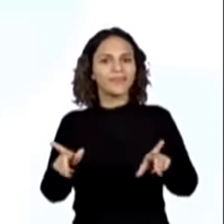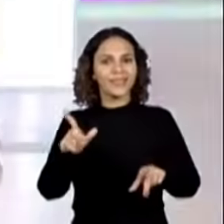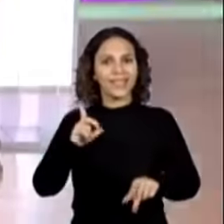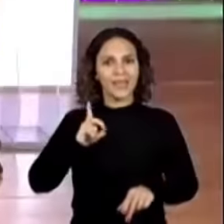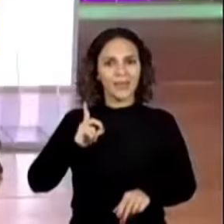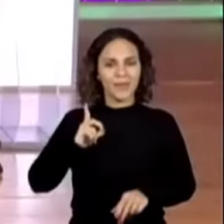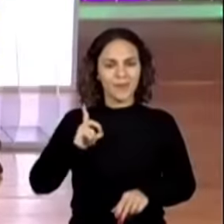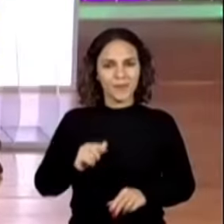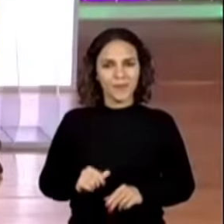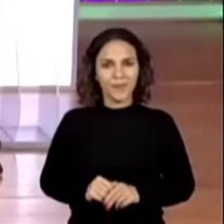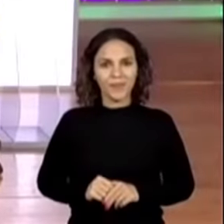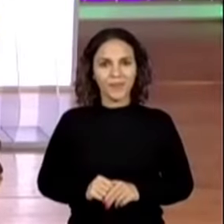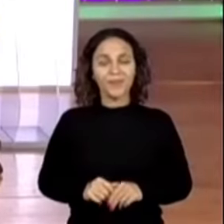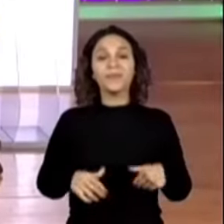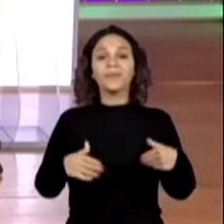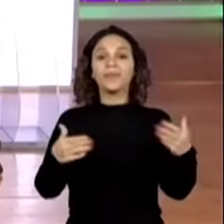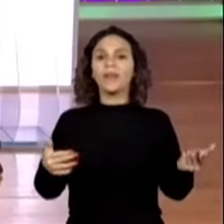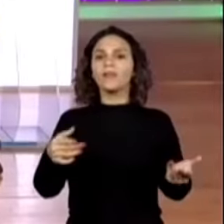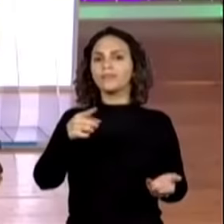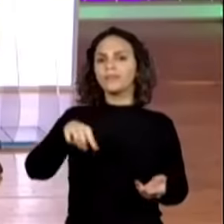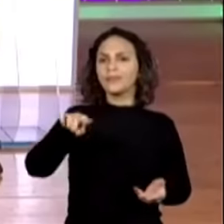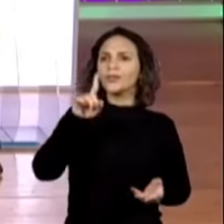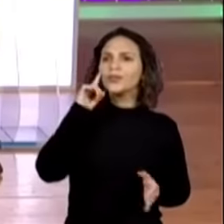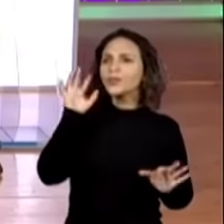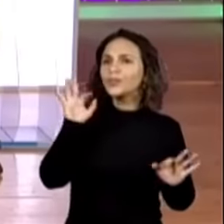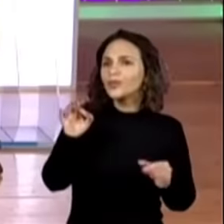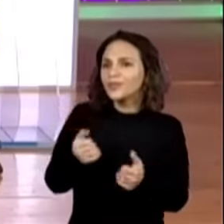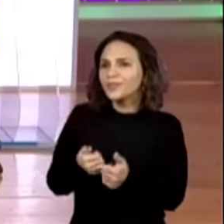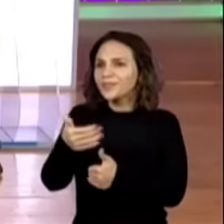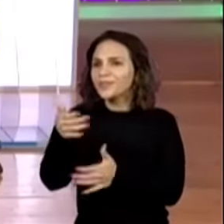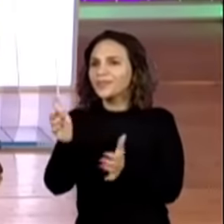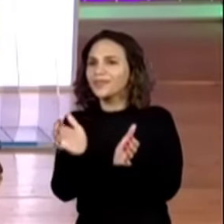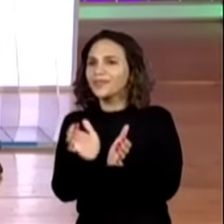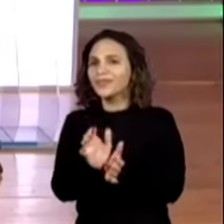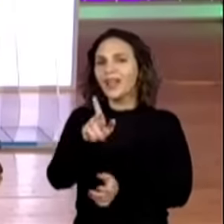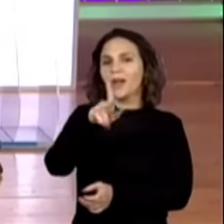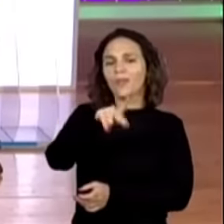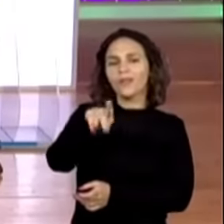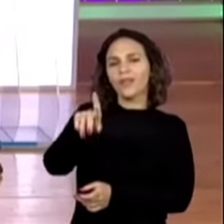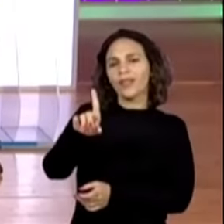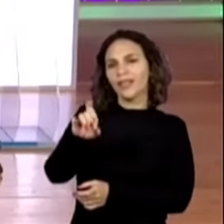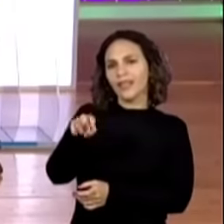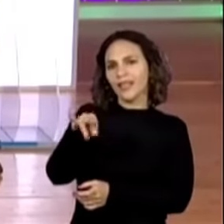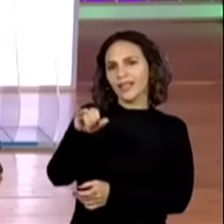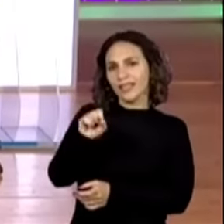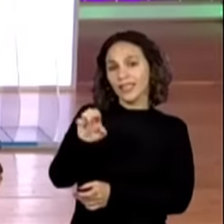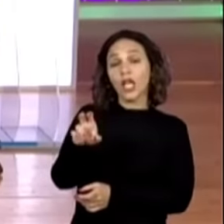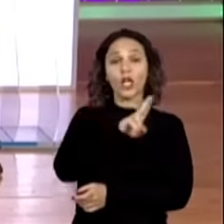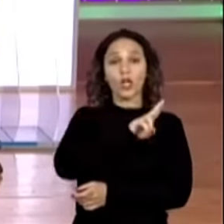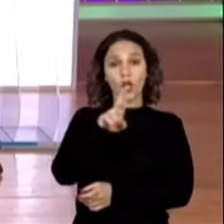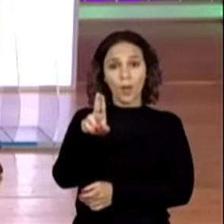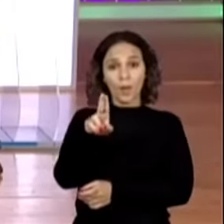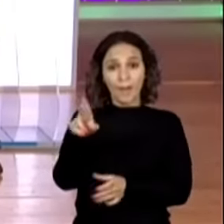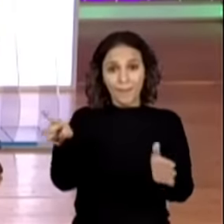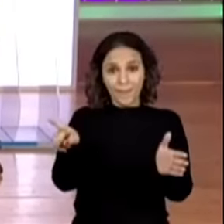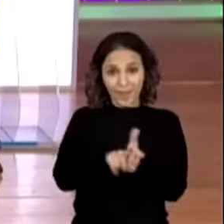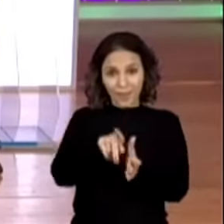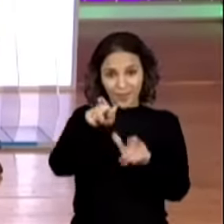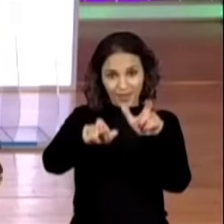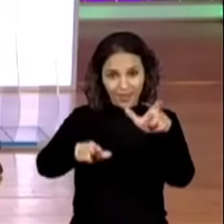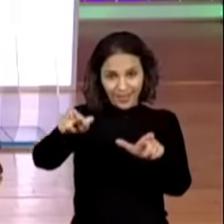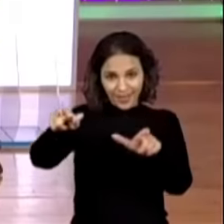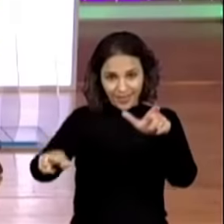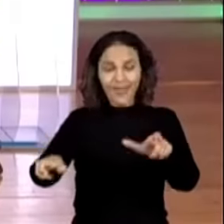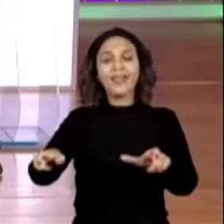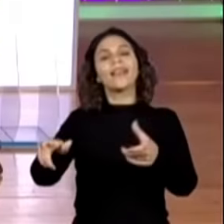E o pessoal, ó. A galera achei bonitinho, tá vendo? A turma da professora Adelita já colocou. Que os nomes próprios têm que ser com letra maiúscula. Então,